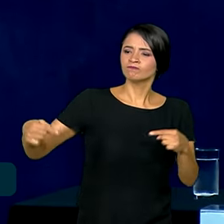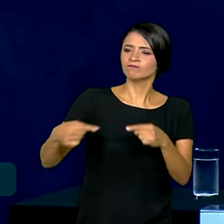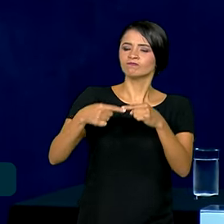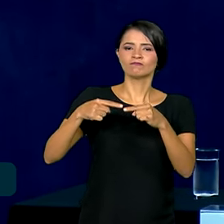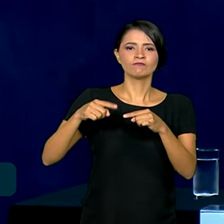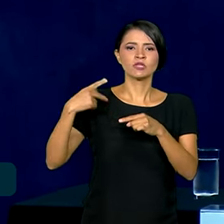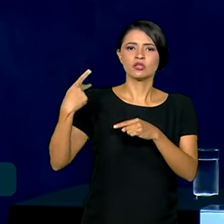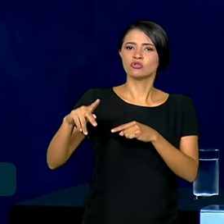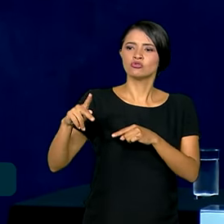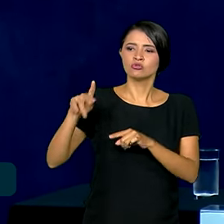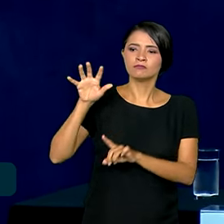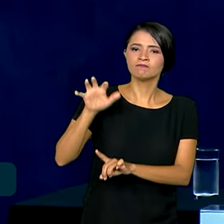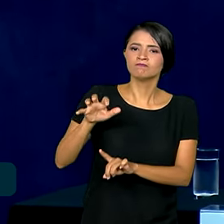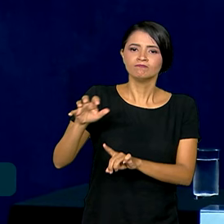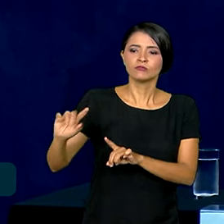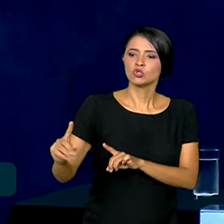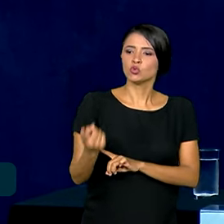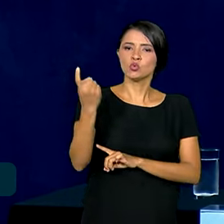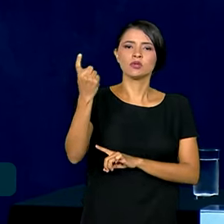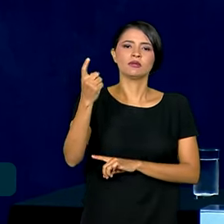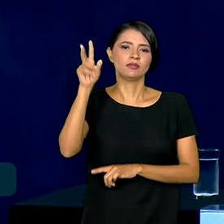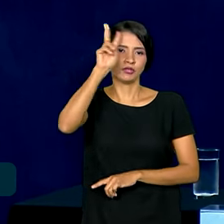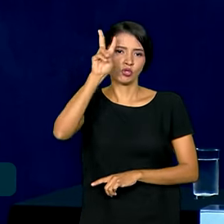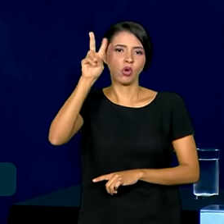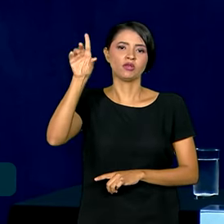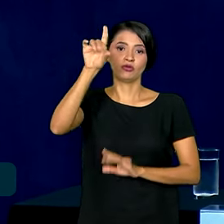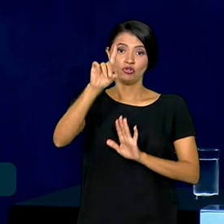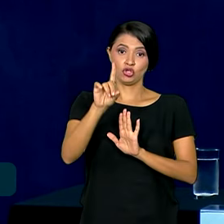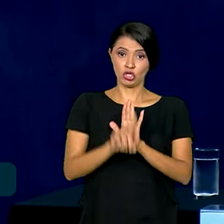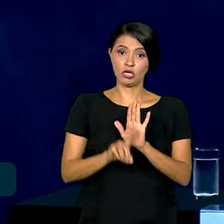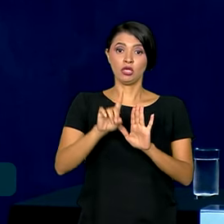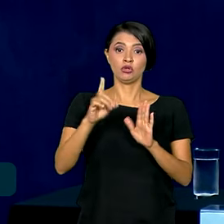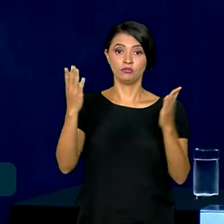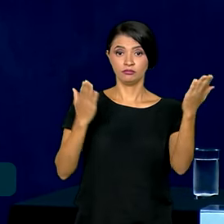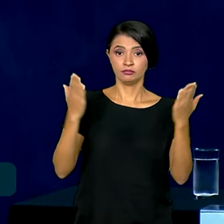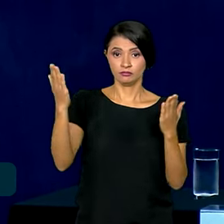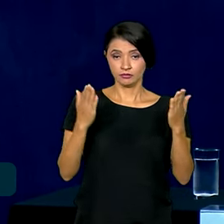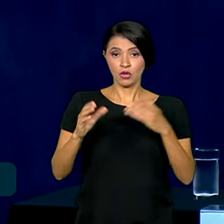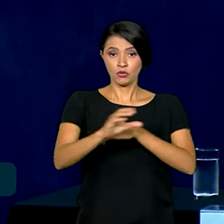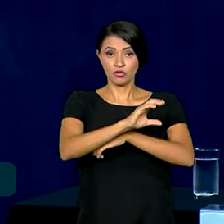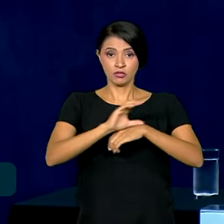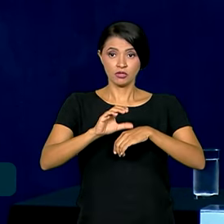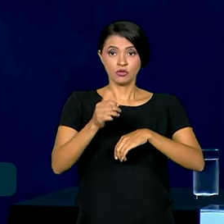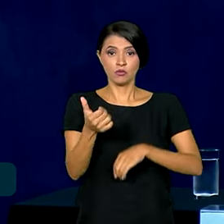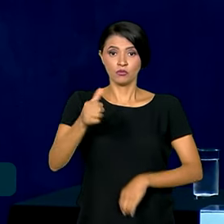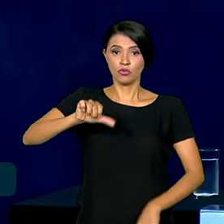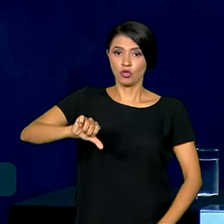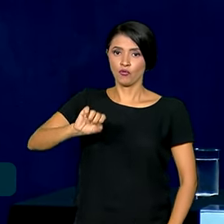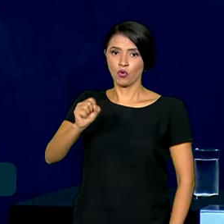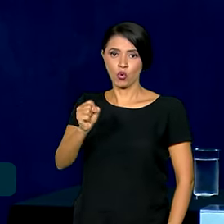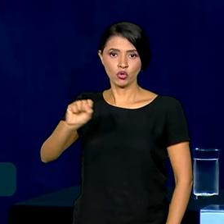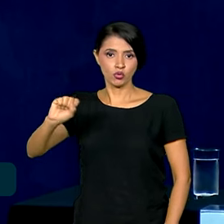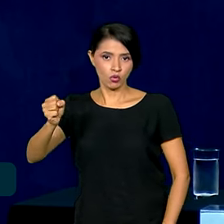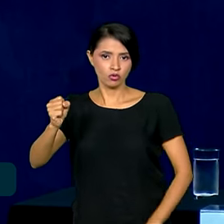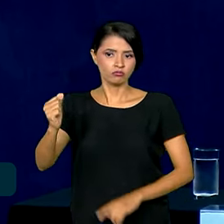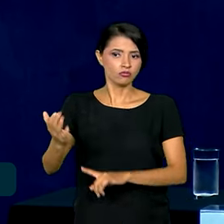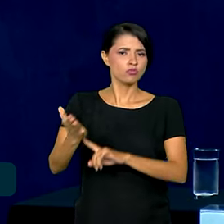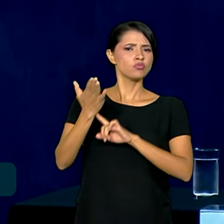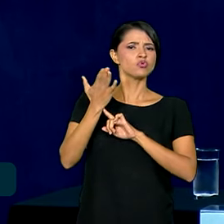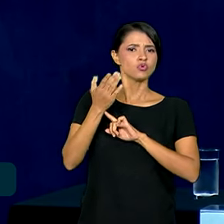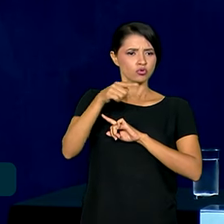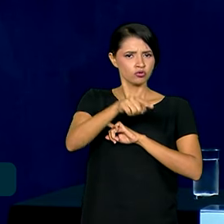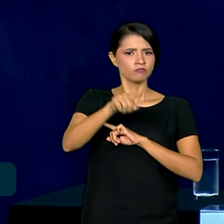única na história e no direito comparado. O Constituinte de 1988 nos situou